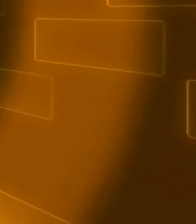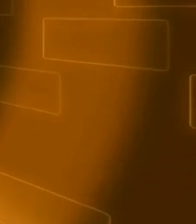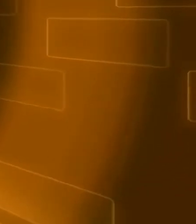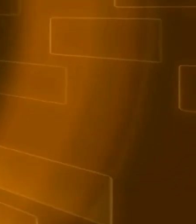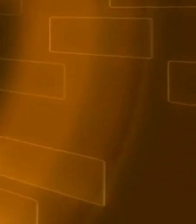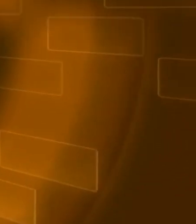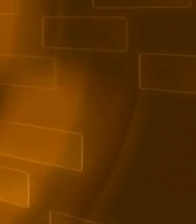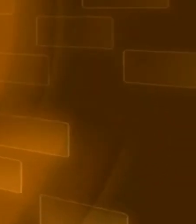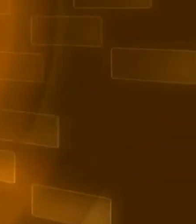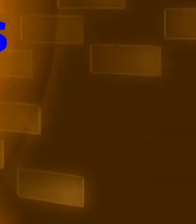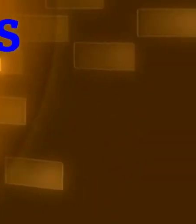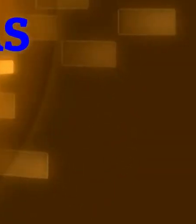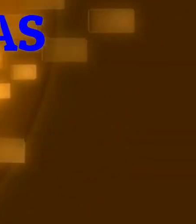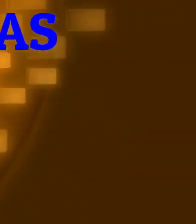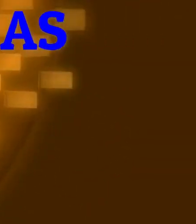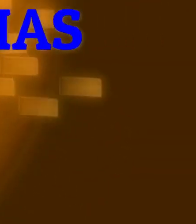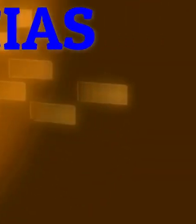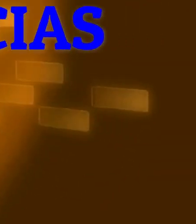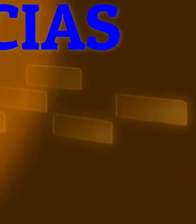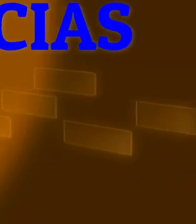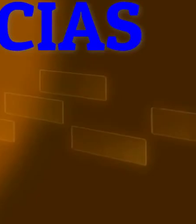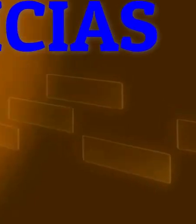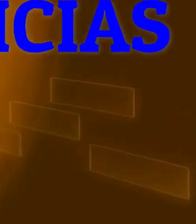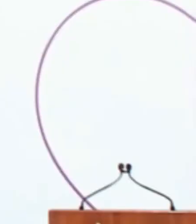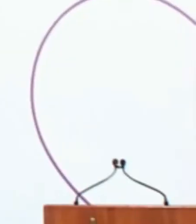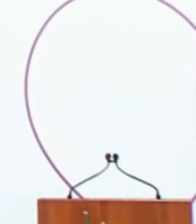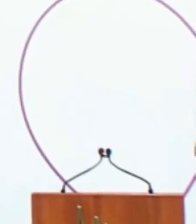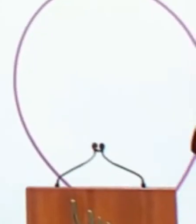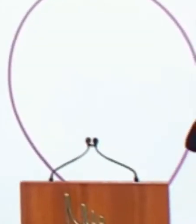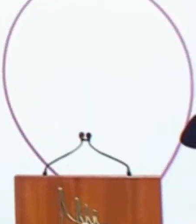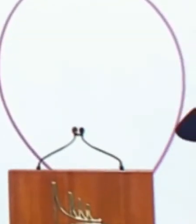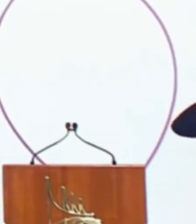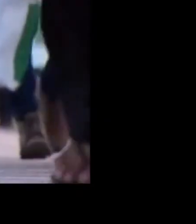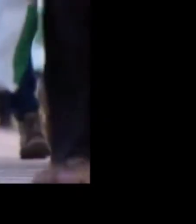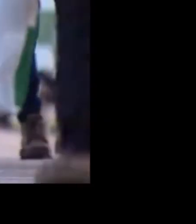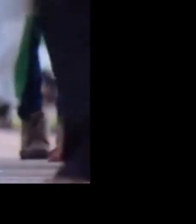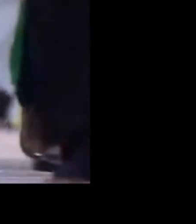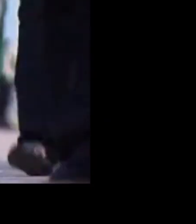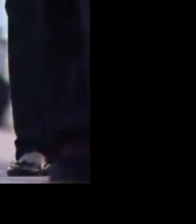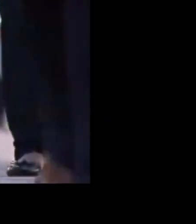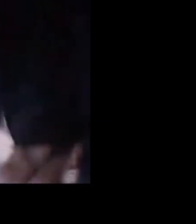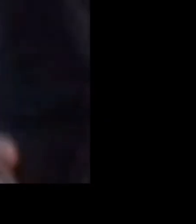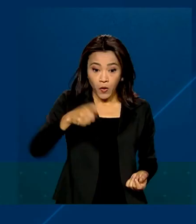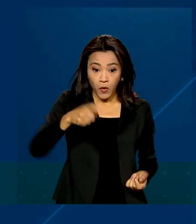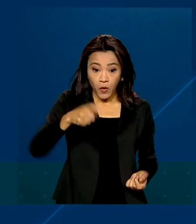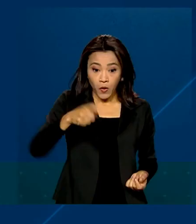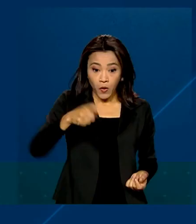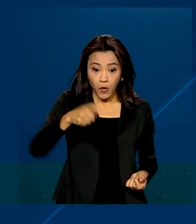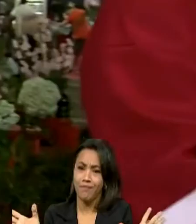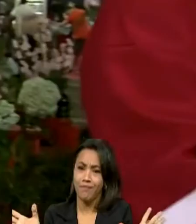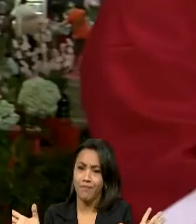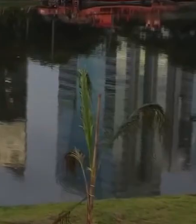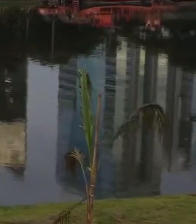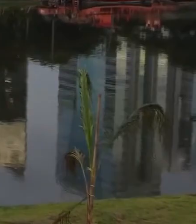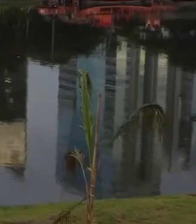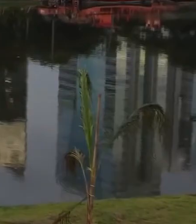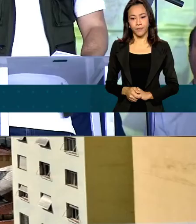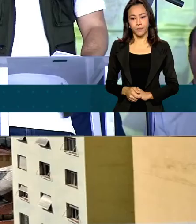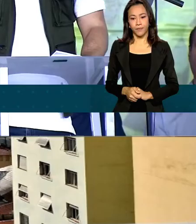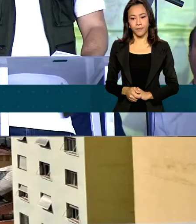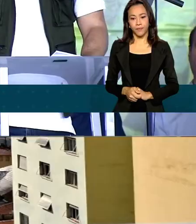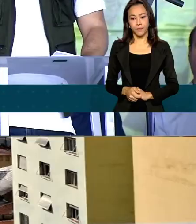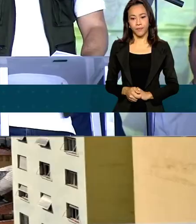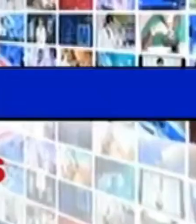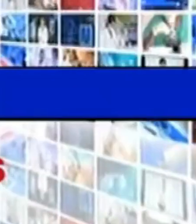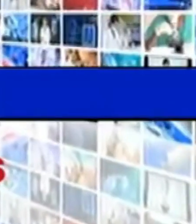A informação na medida certa que você gosta. Um telejornalismo dinâmico, nacional e regional.